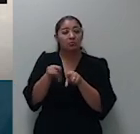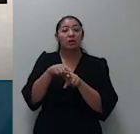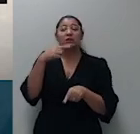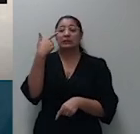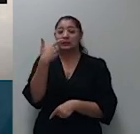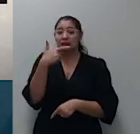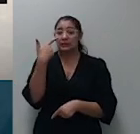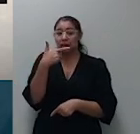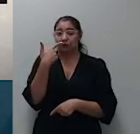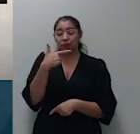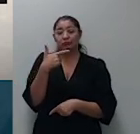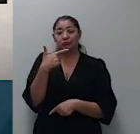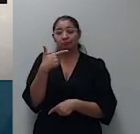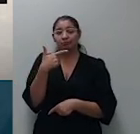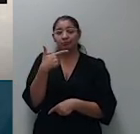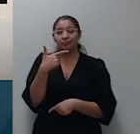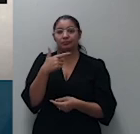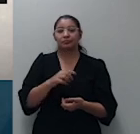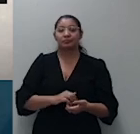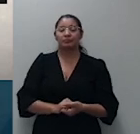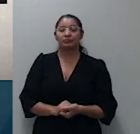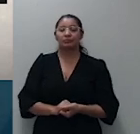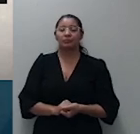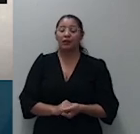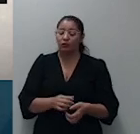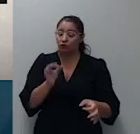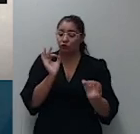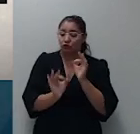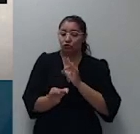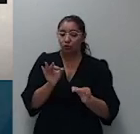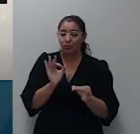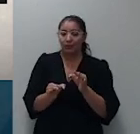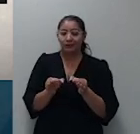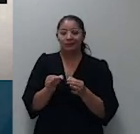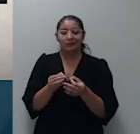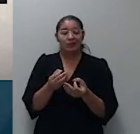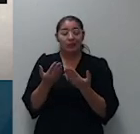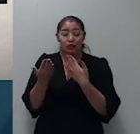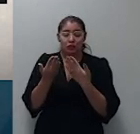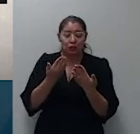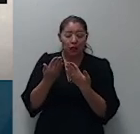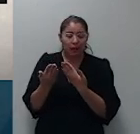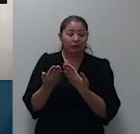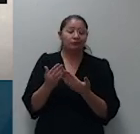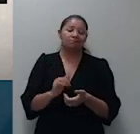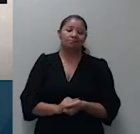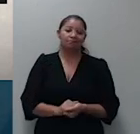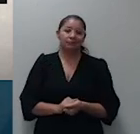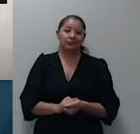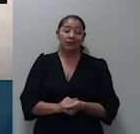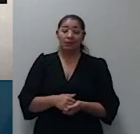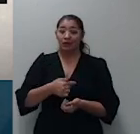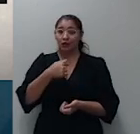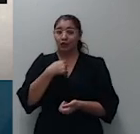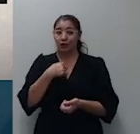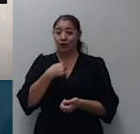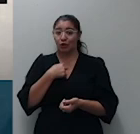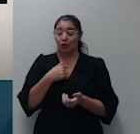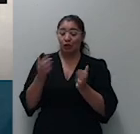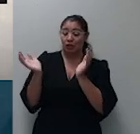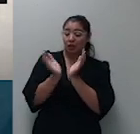de julgamento de casos análogos eu transcrevi os da primeira sessão